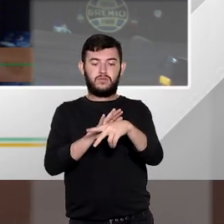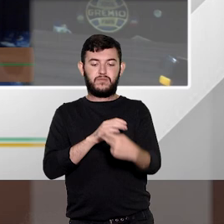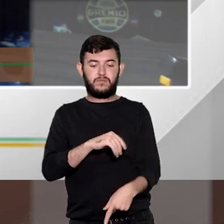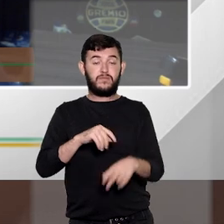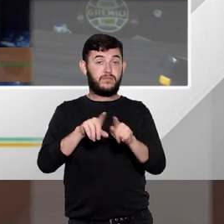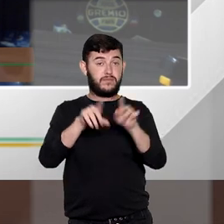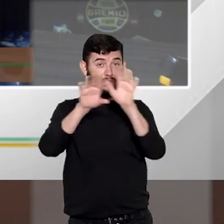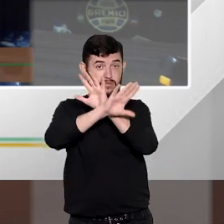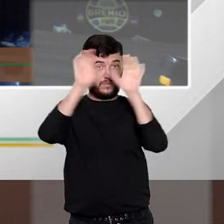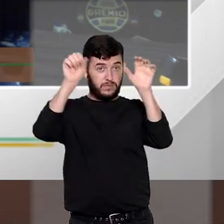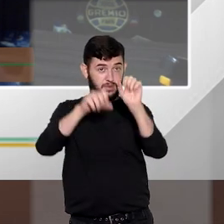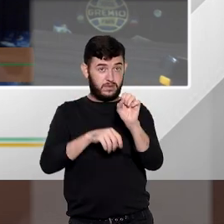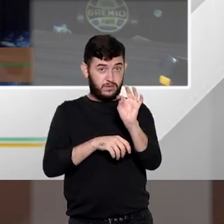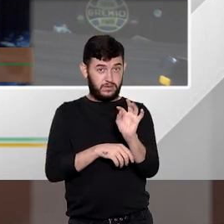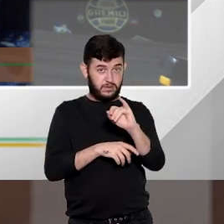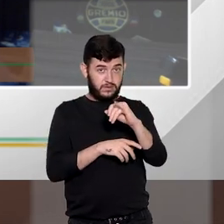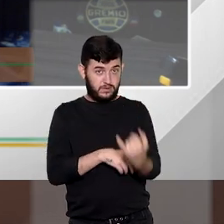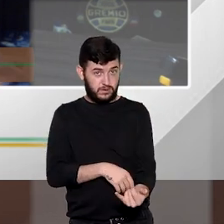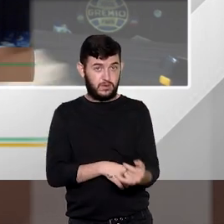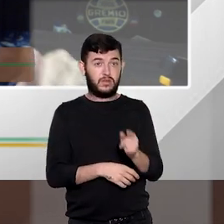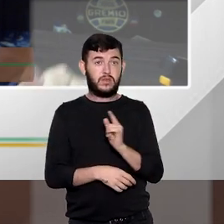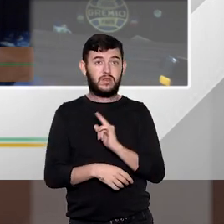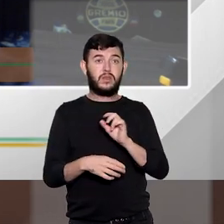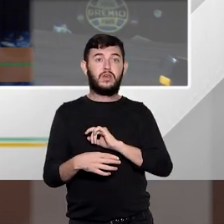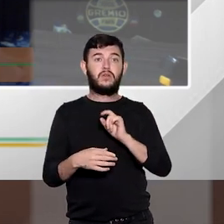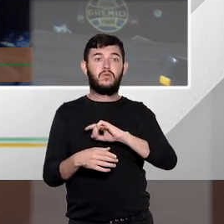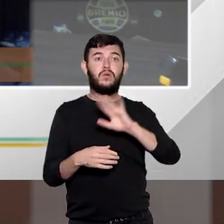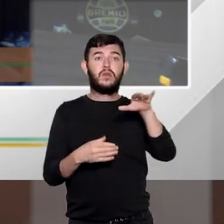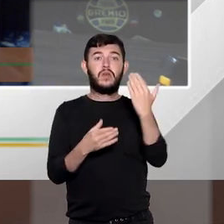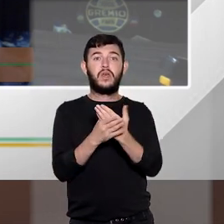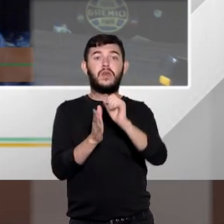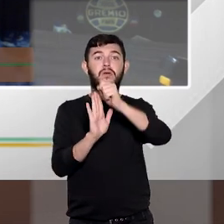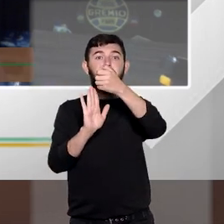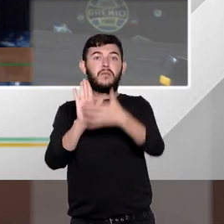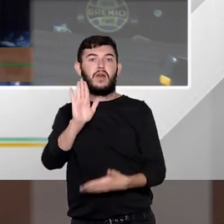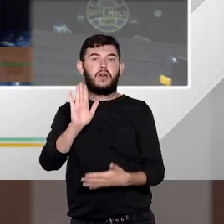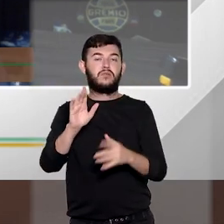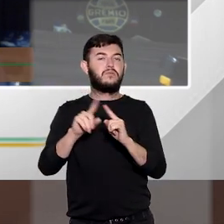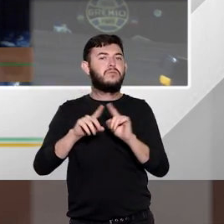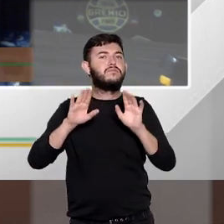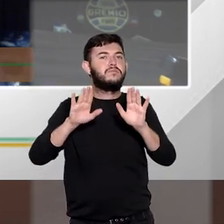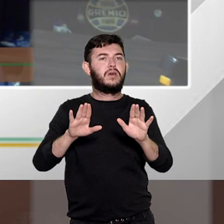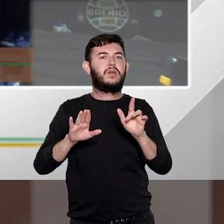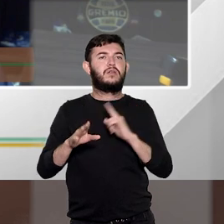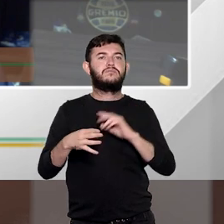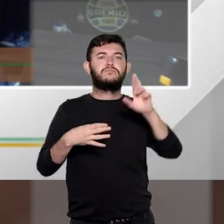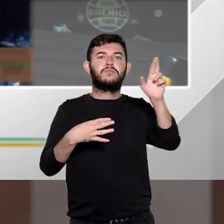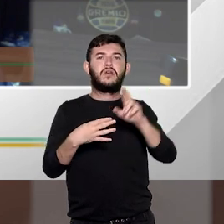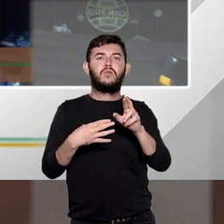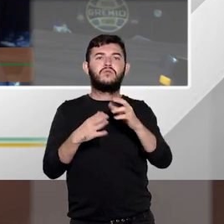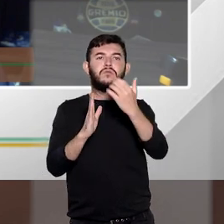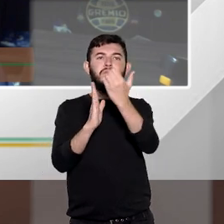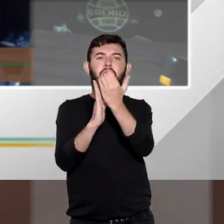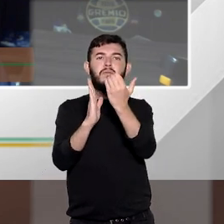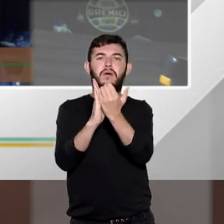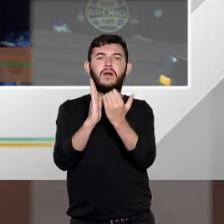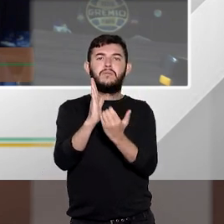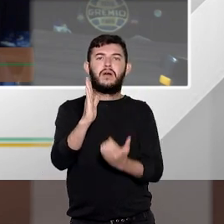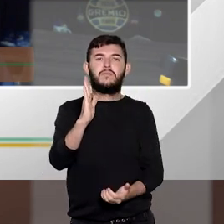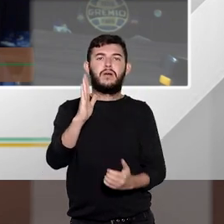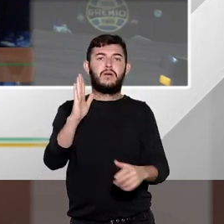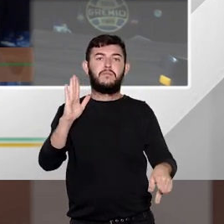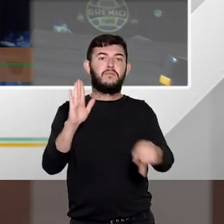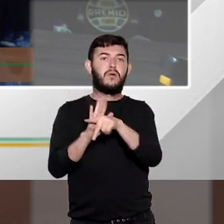por meio de embargos infringentes aí nas vias ordinárias de recursos até chegar no STJ se caso for